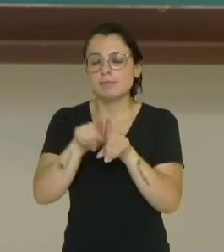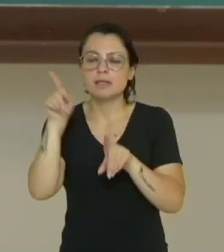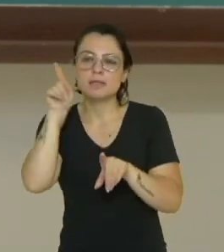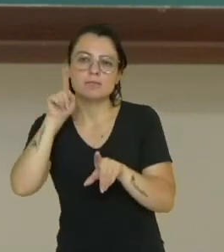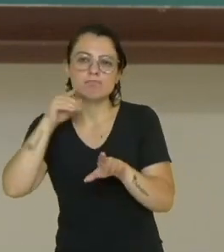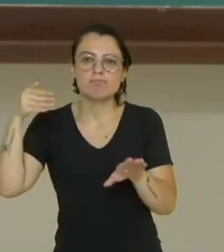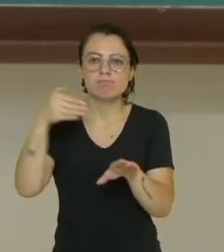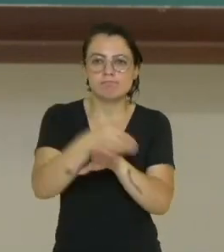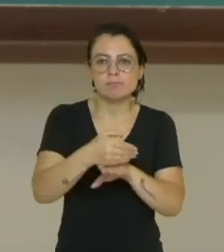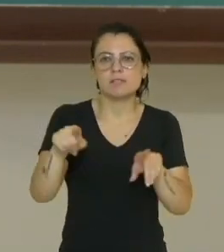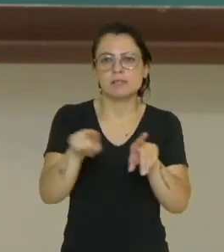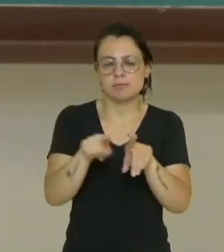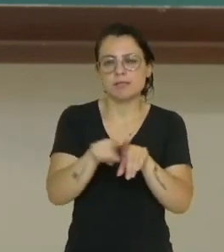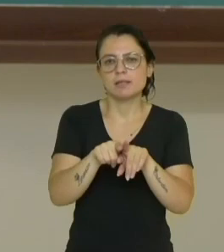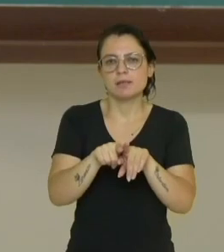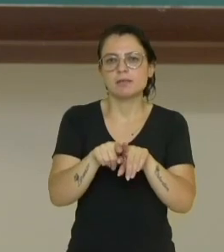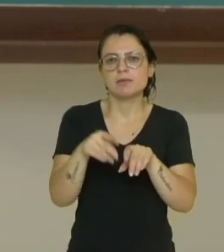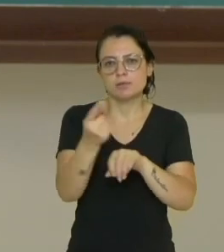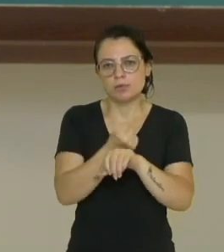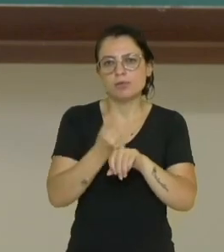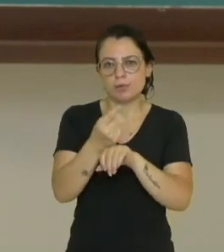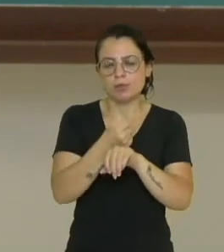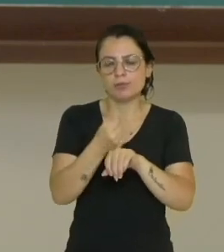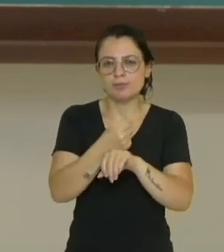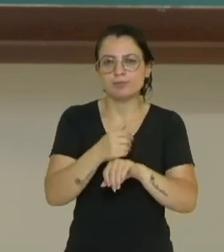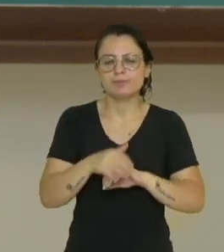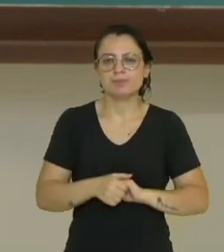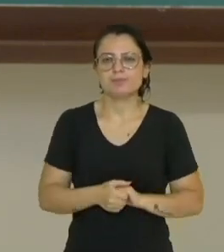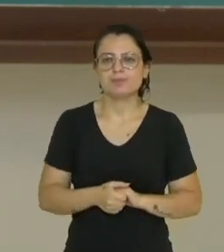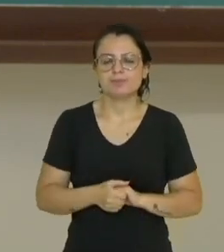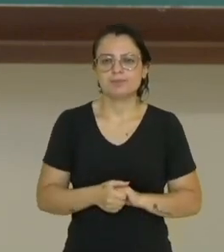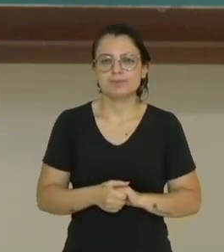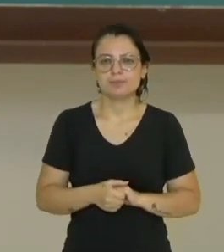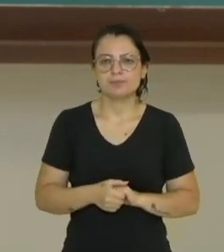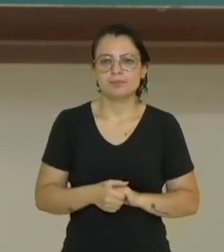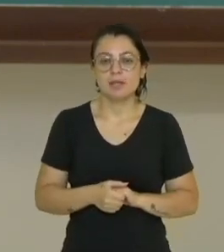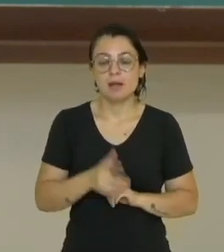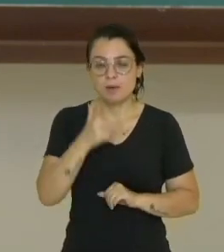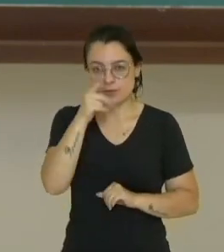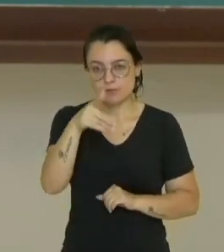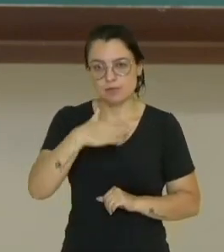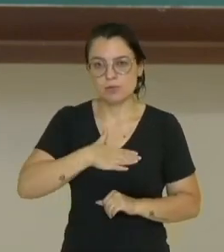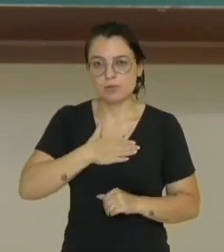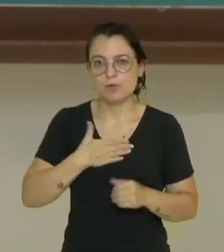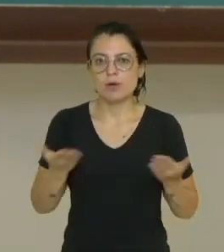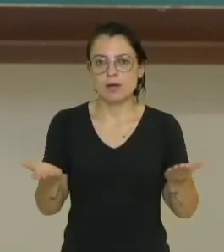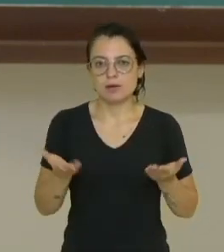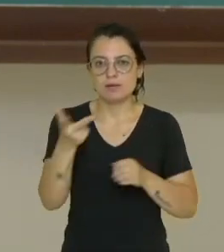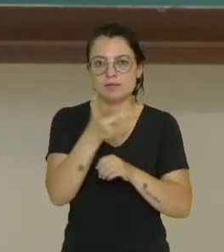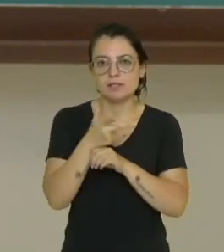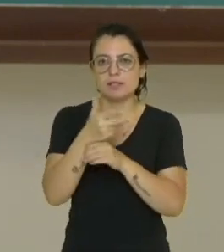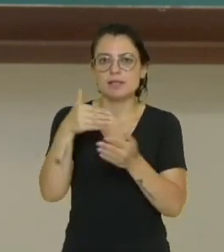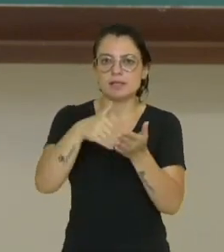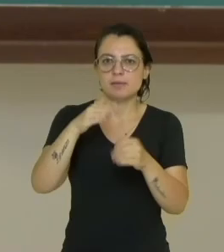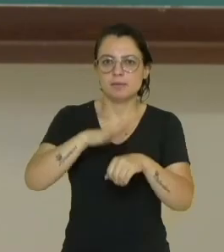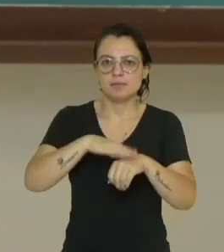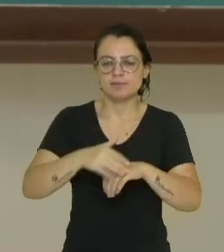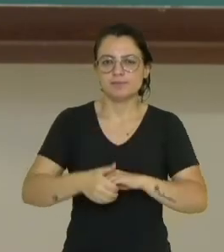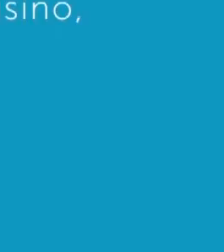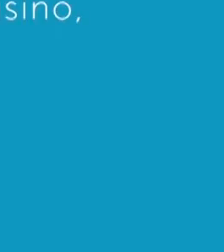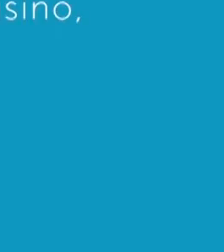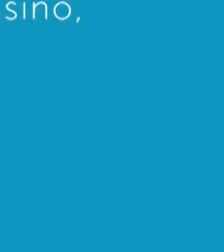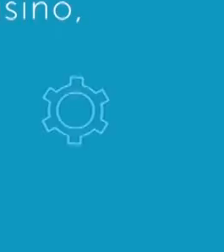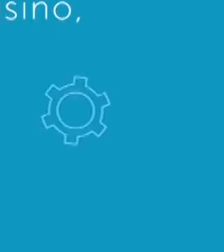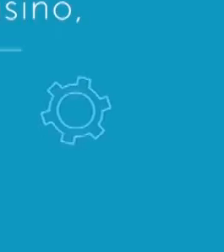coalizão de países por motivos também econômicos, ok? Por petróleo. Espero que vocês tenham gostado. Até o nosso próximo encontro.